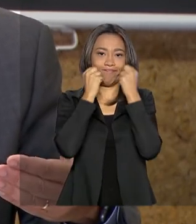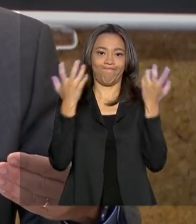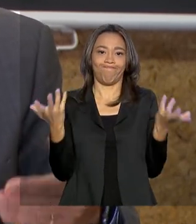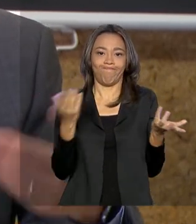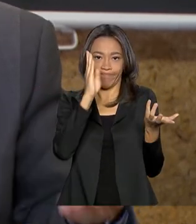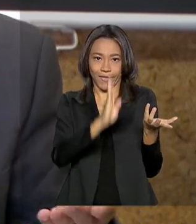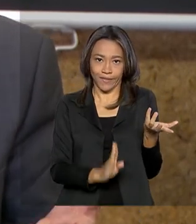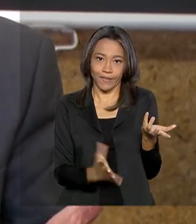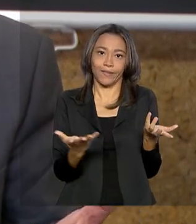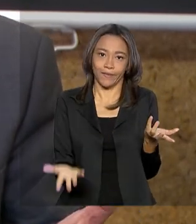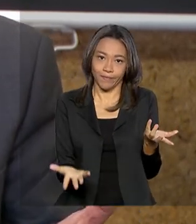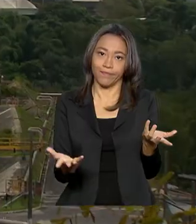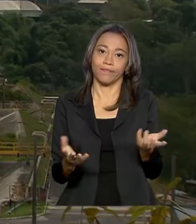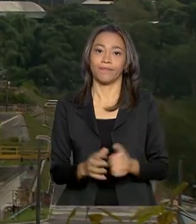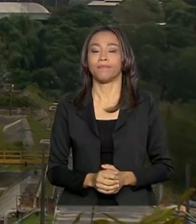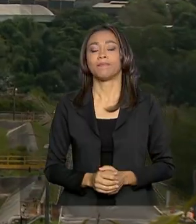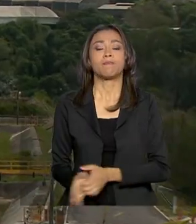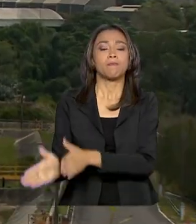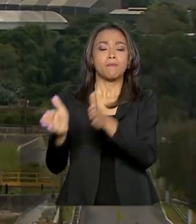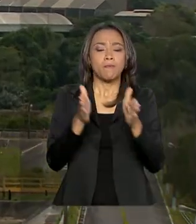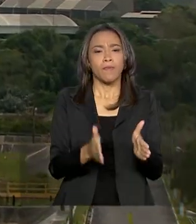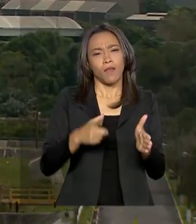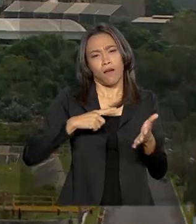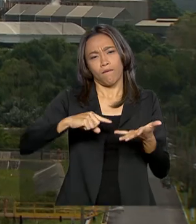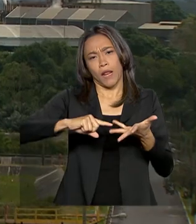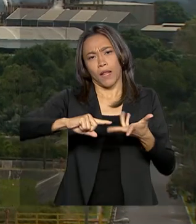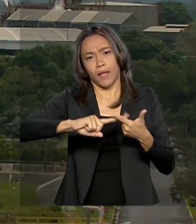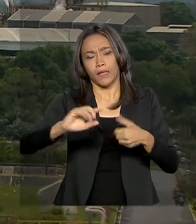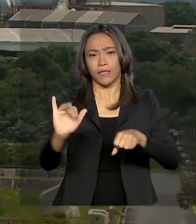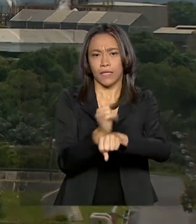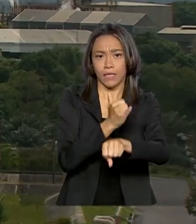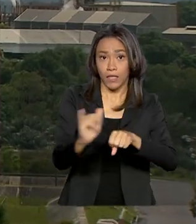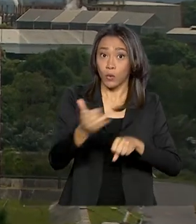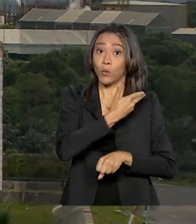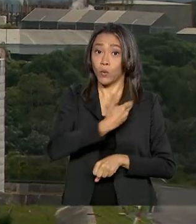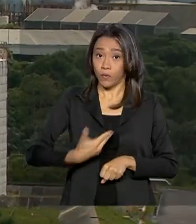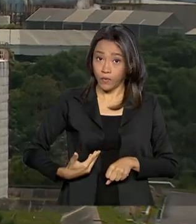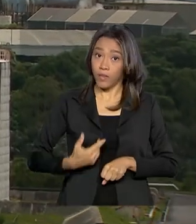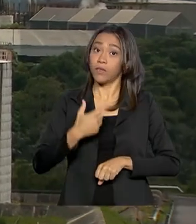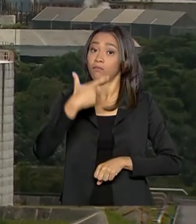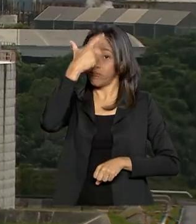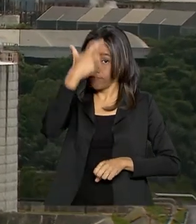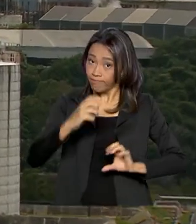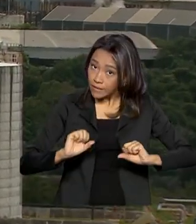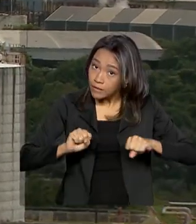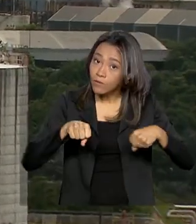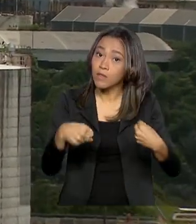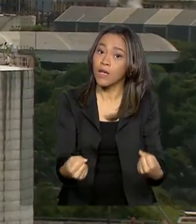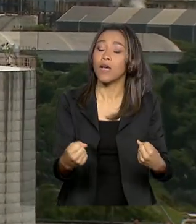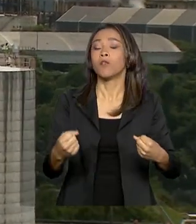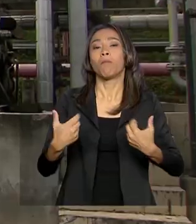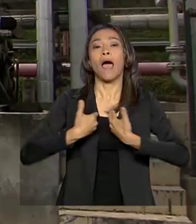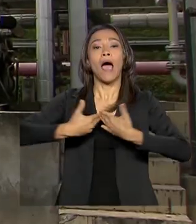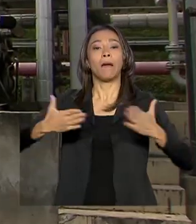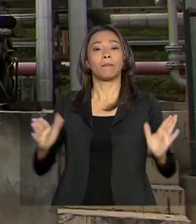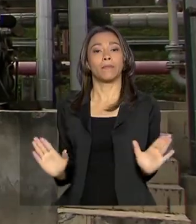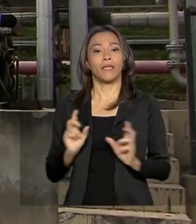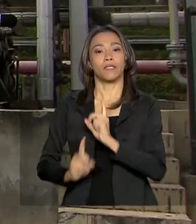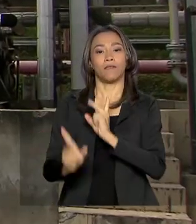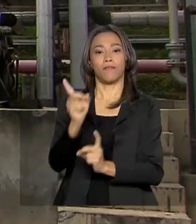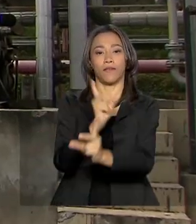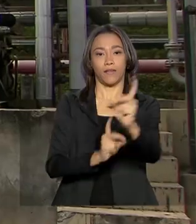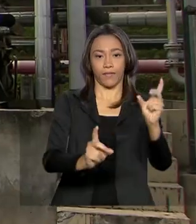de receitas. Dentre as medidas, o governo está empenhado em abrir o mercado e reduzir o monopólio que a